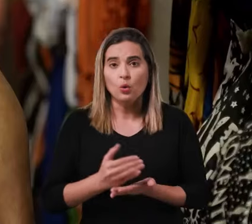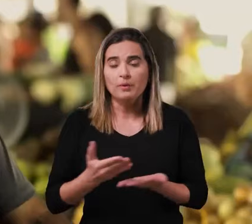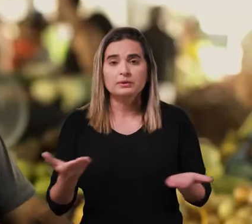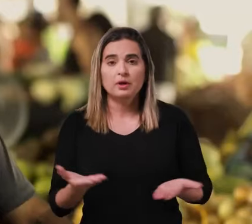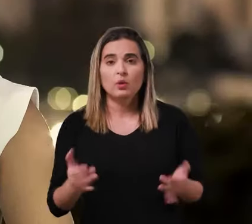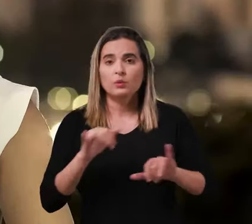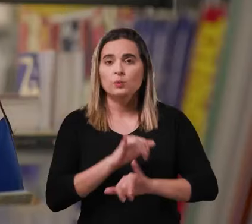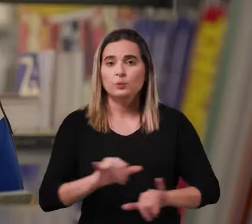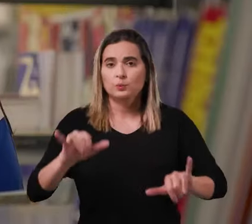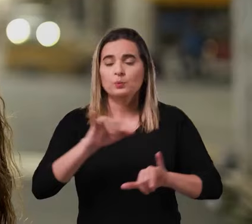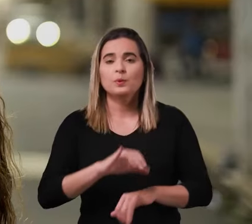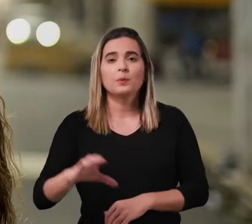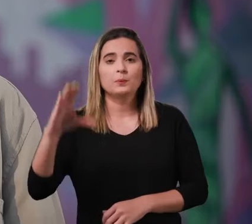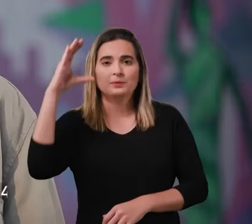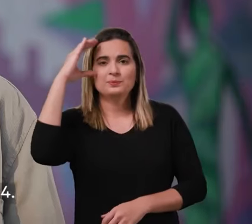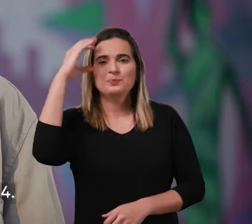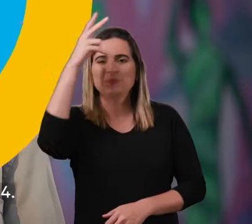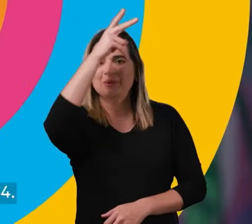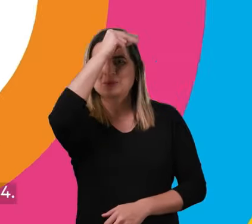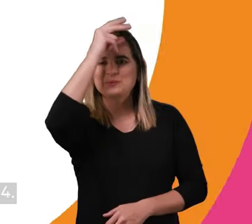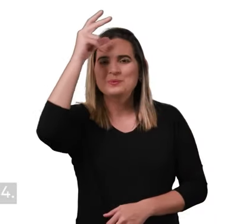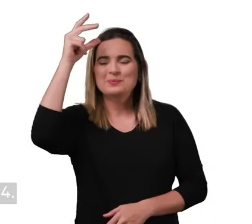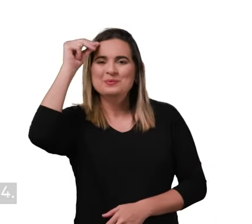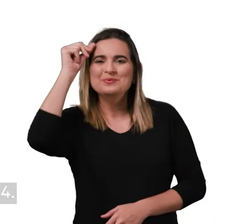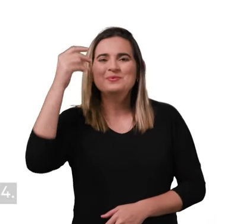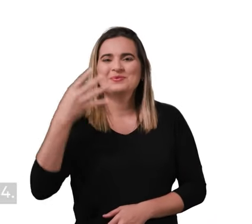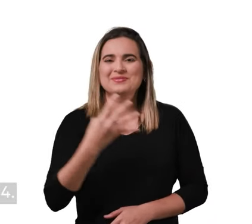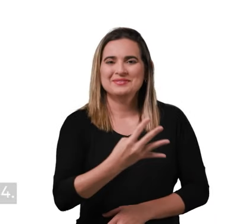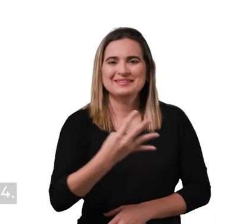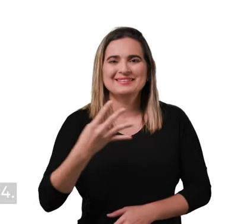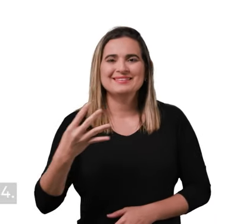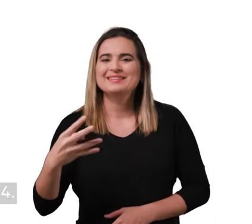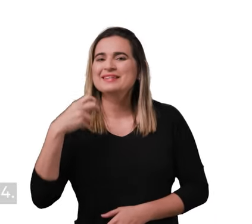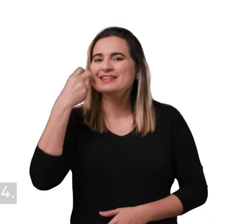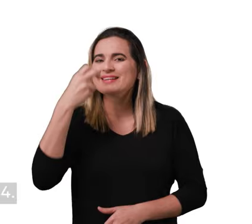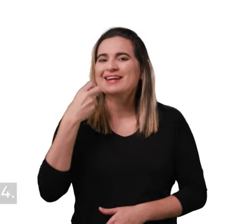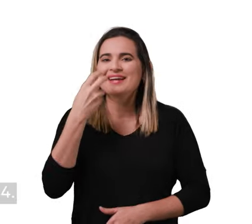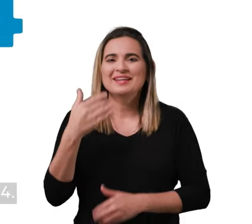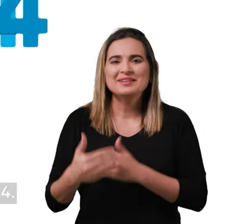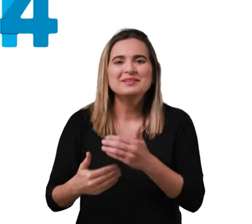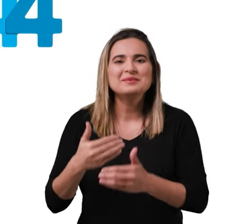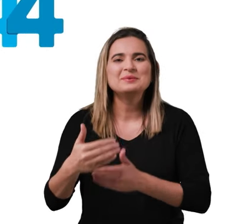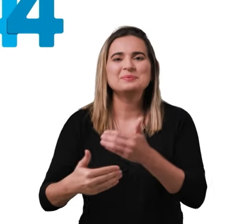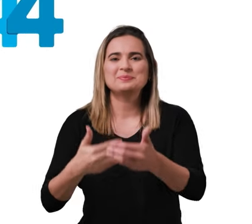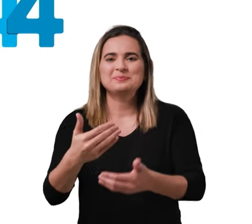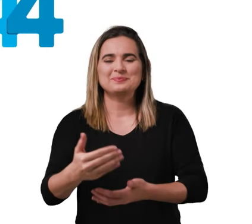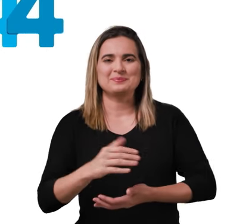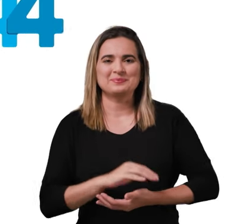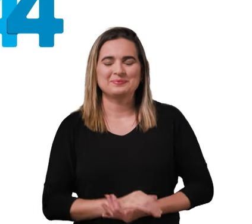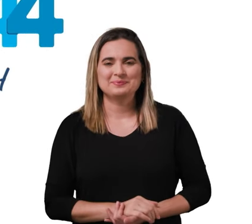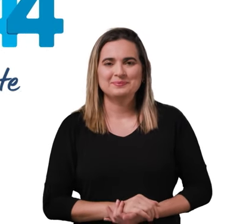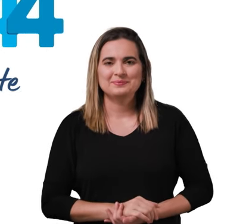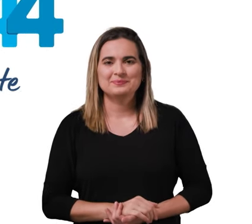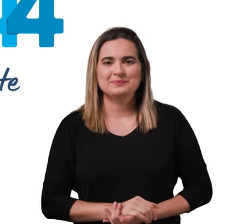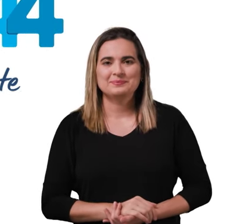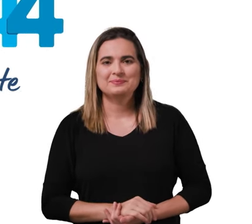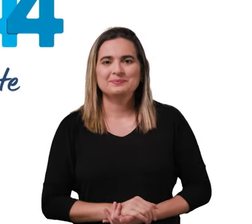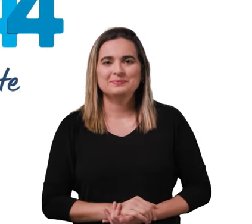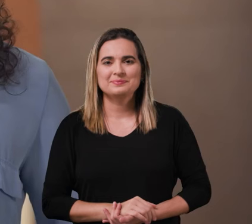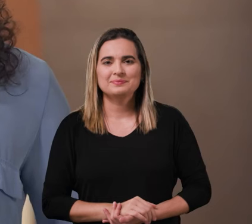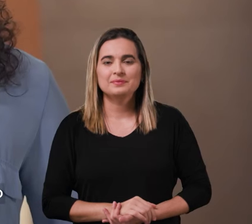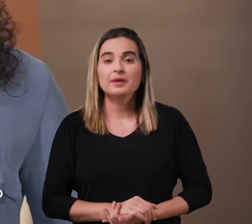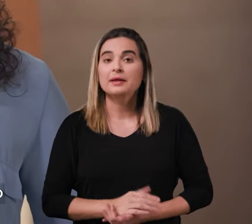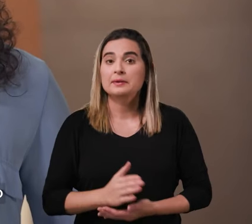Começa agora o programa de Paulinho Prefeito 44. É Natal pra frente.